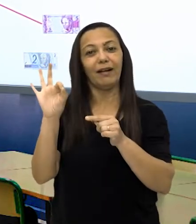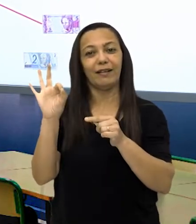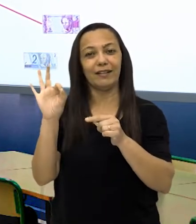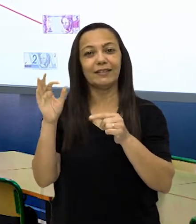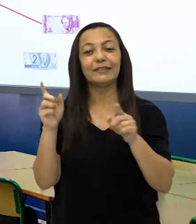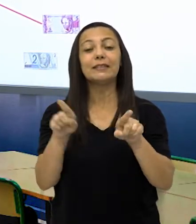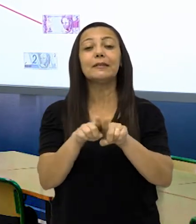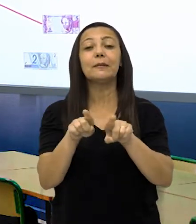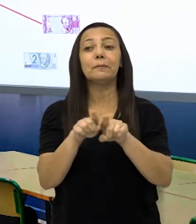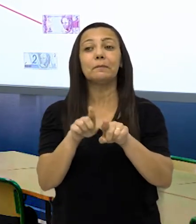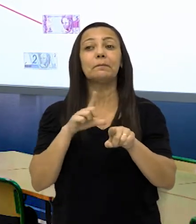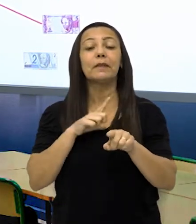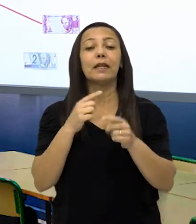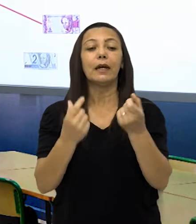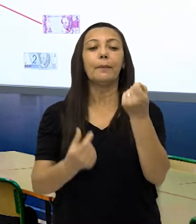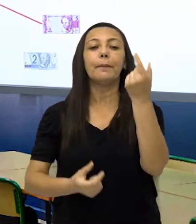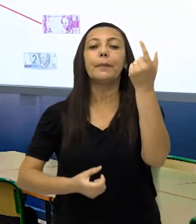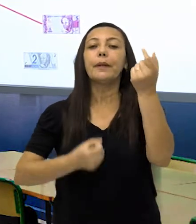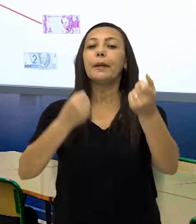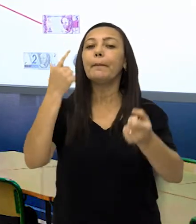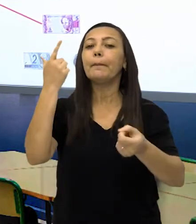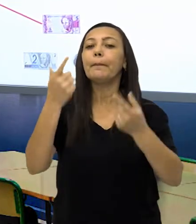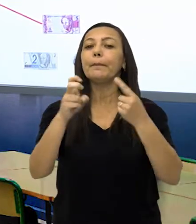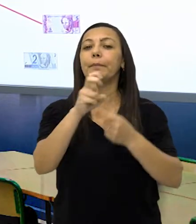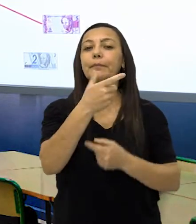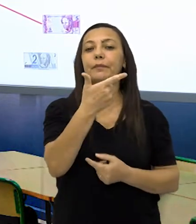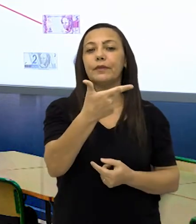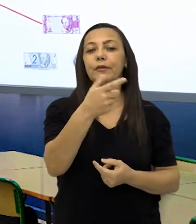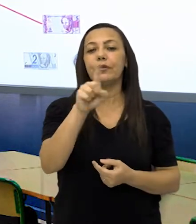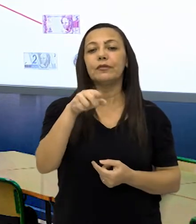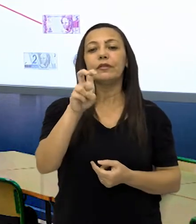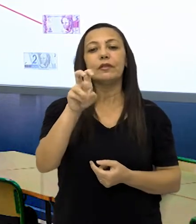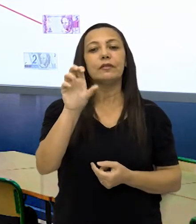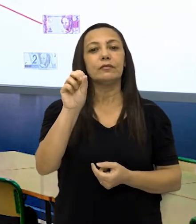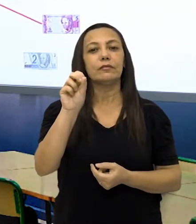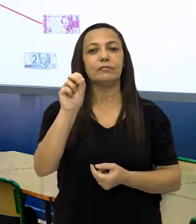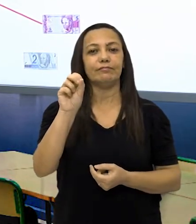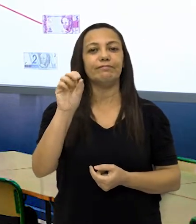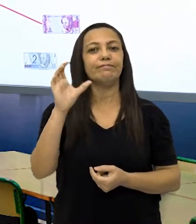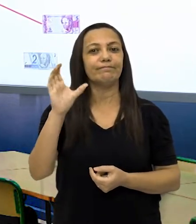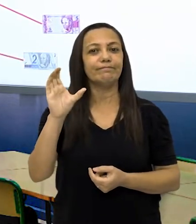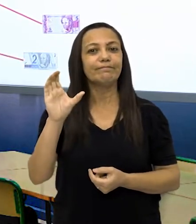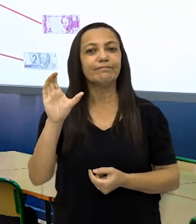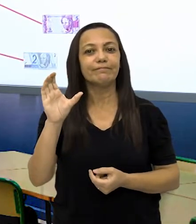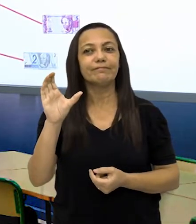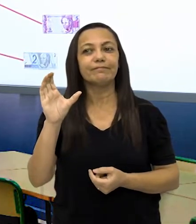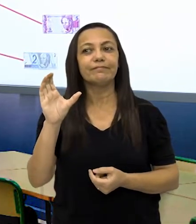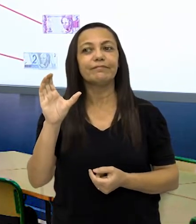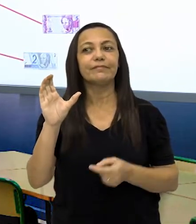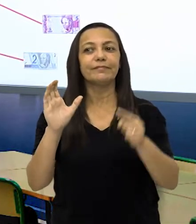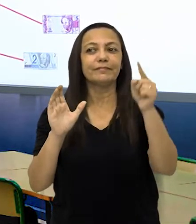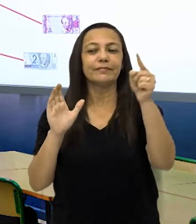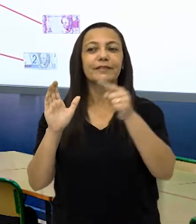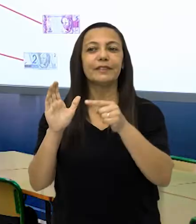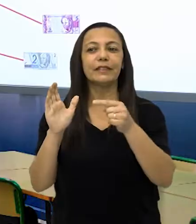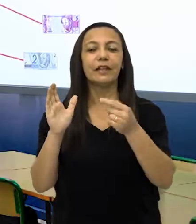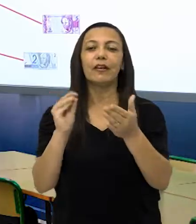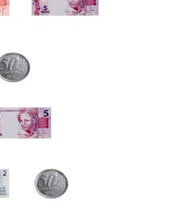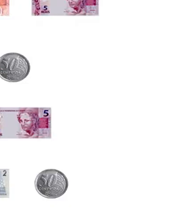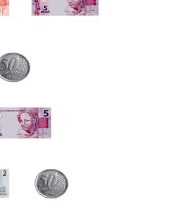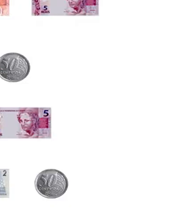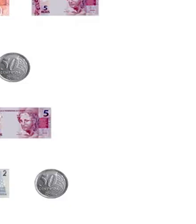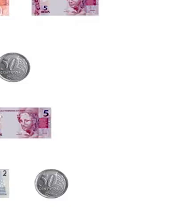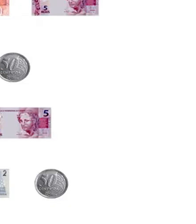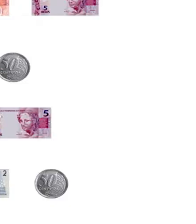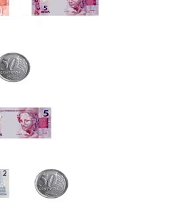Temos aqui a pipoca que custa R$ 2,50. Vamos ligar e ficou apenas